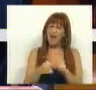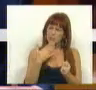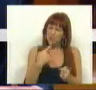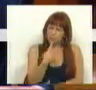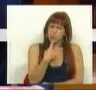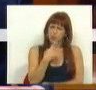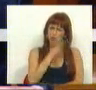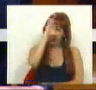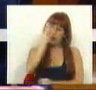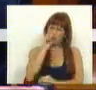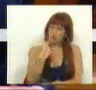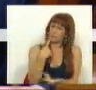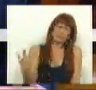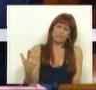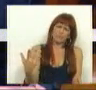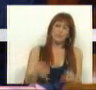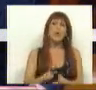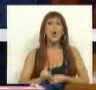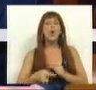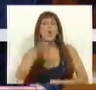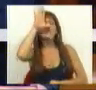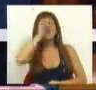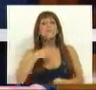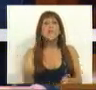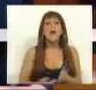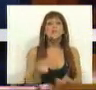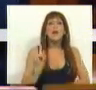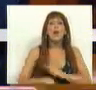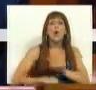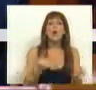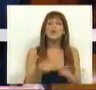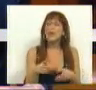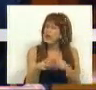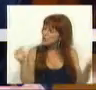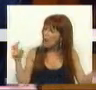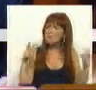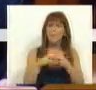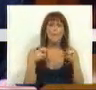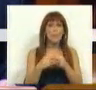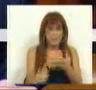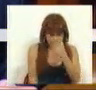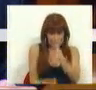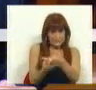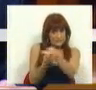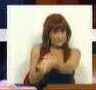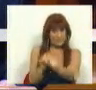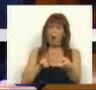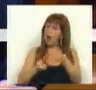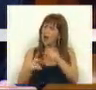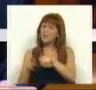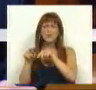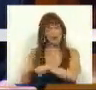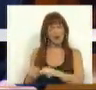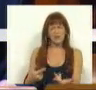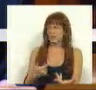pedir demais, Sr. Ministro da Educação? De que é que o Governo está à espera para resolver o problema que criou e alterar